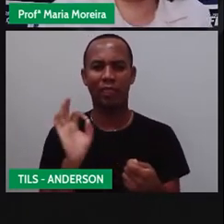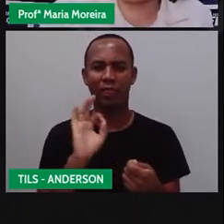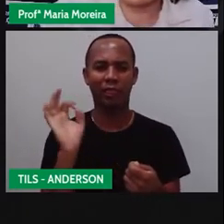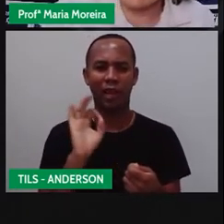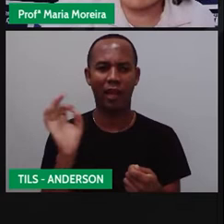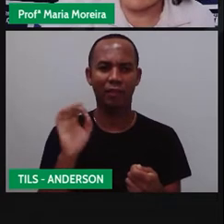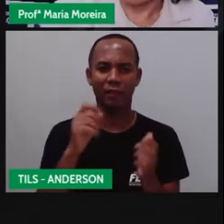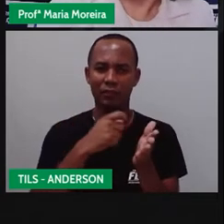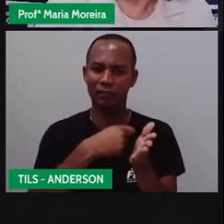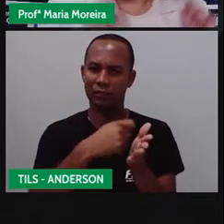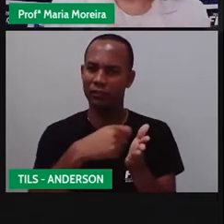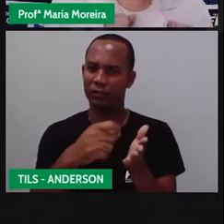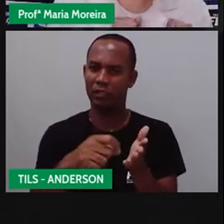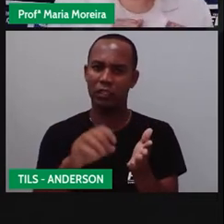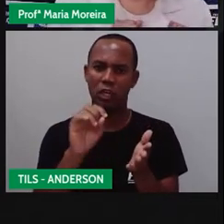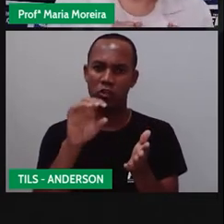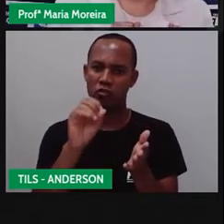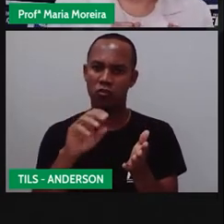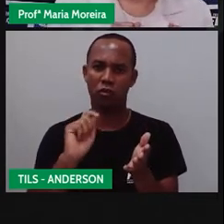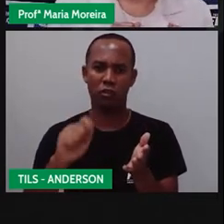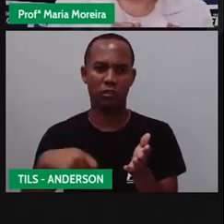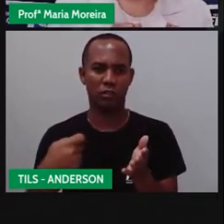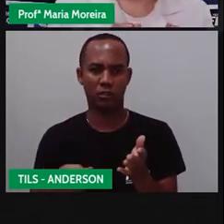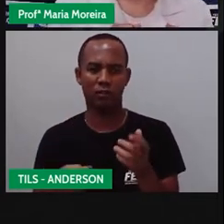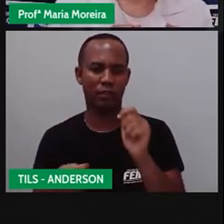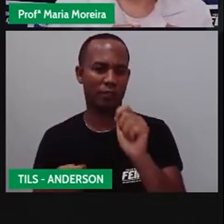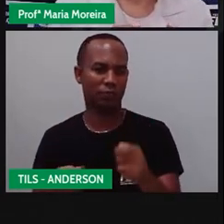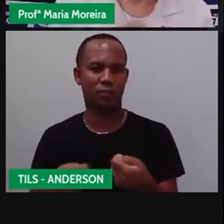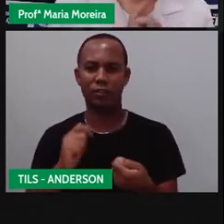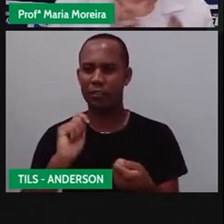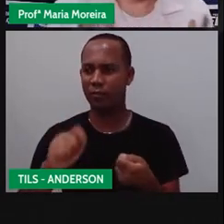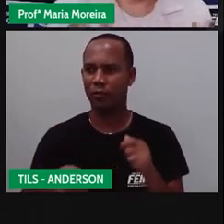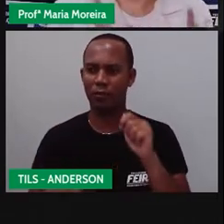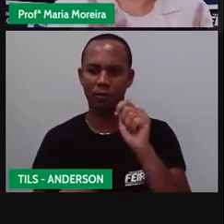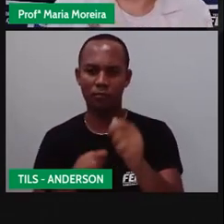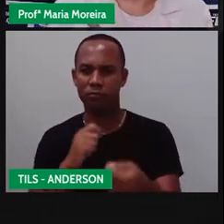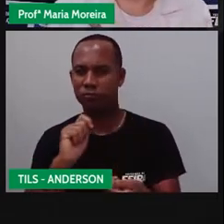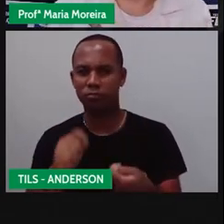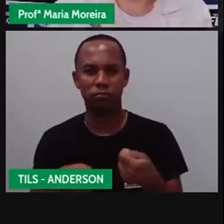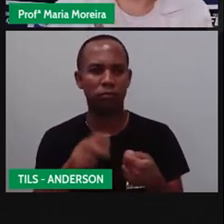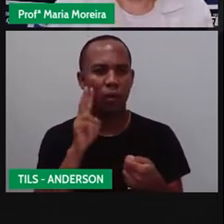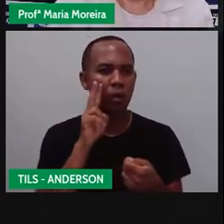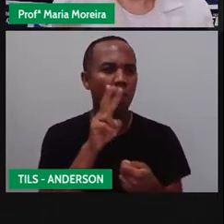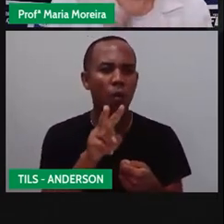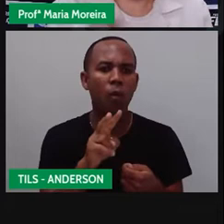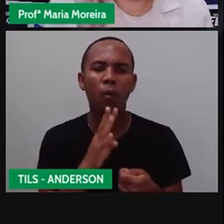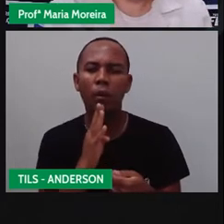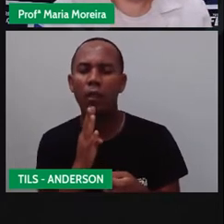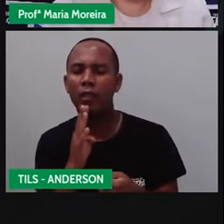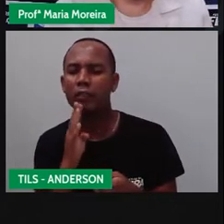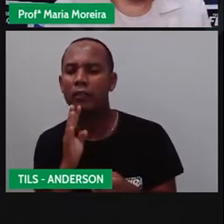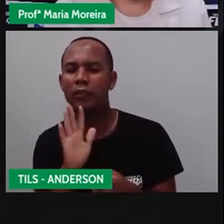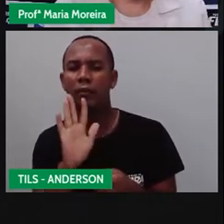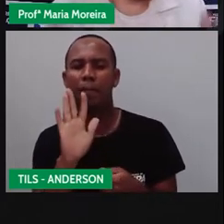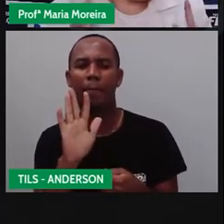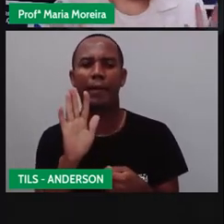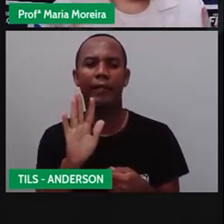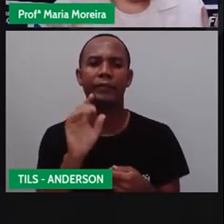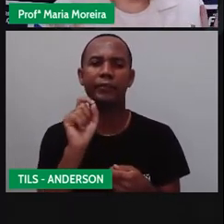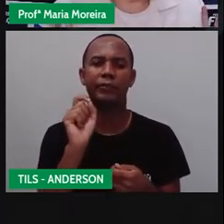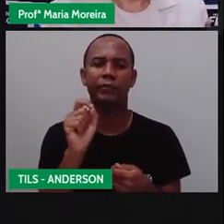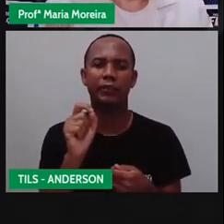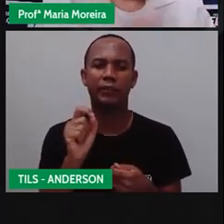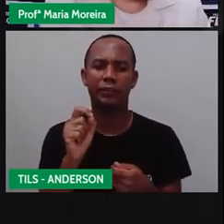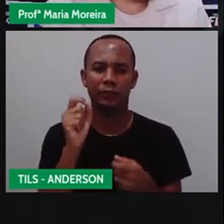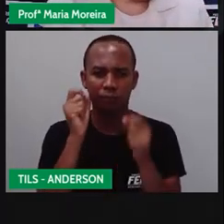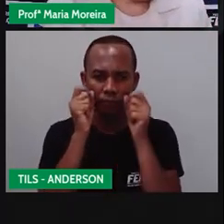escrita. Teve alguma escrita nessas imagens, Anderson? Não, só símbolos. Mas será que esses símbolos nos dizem